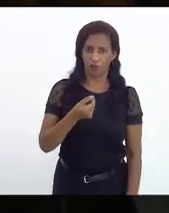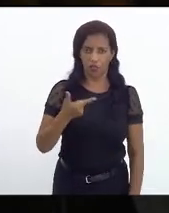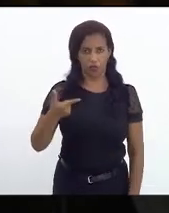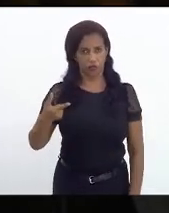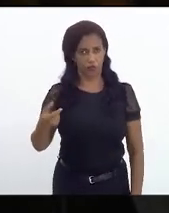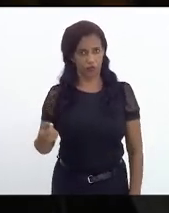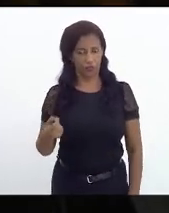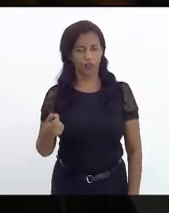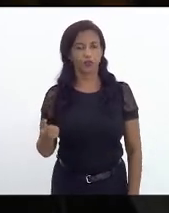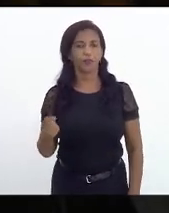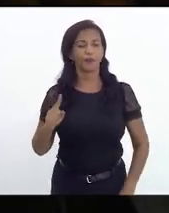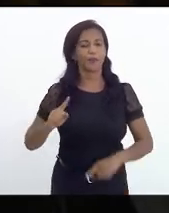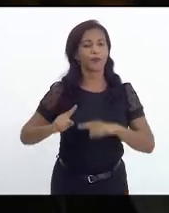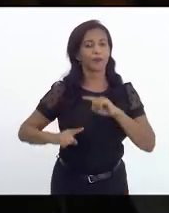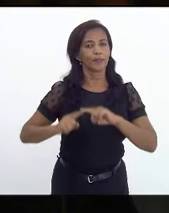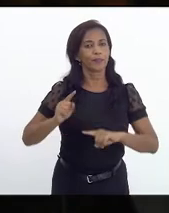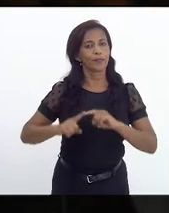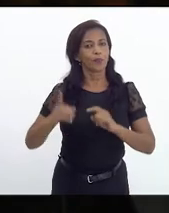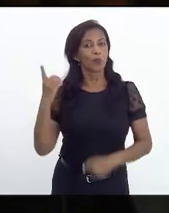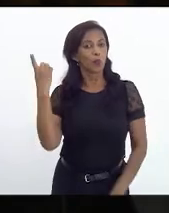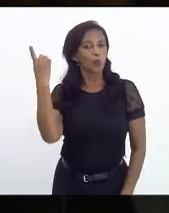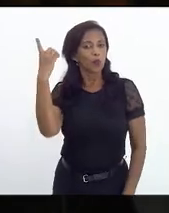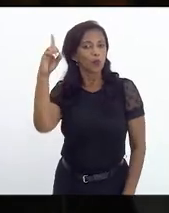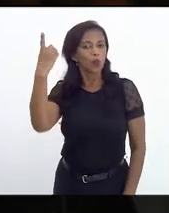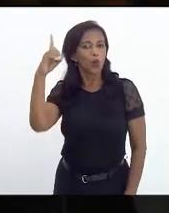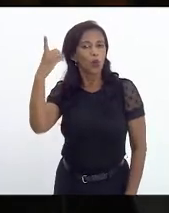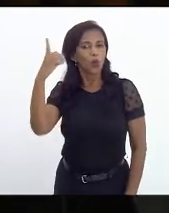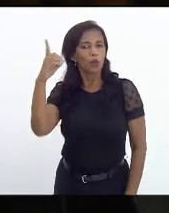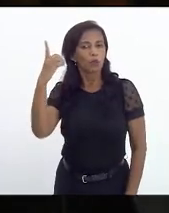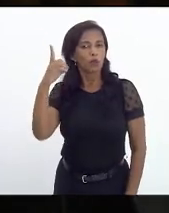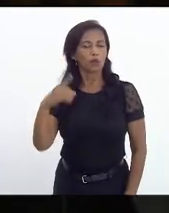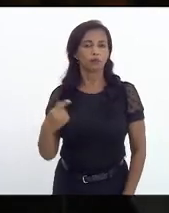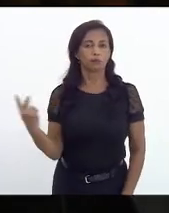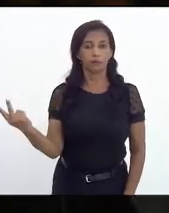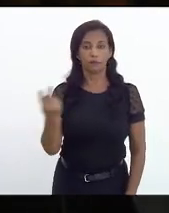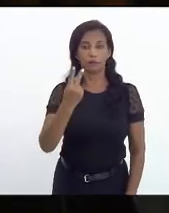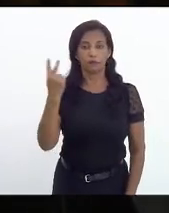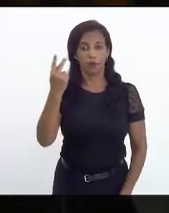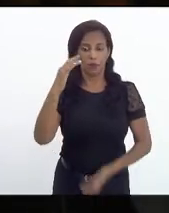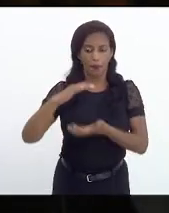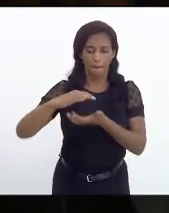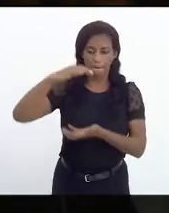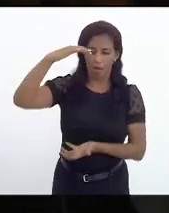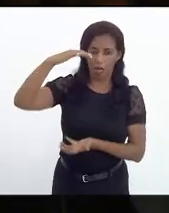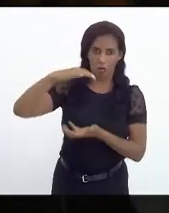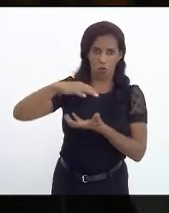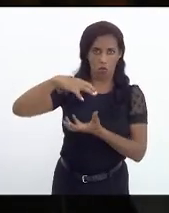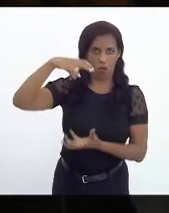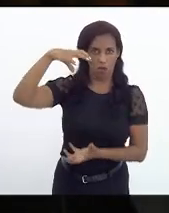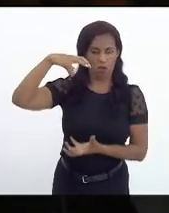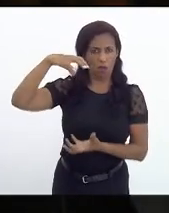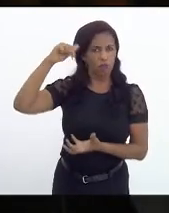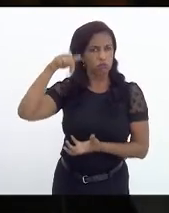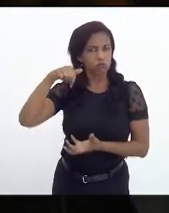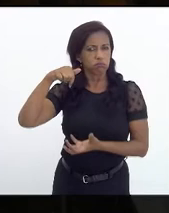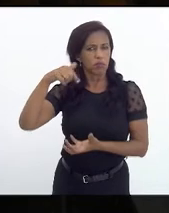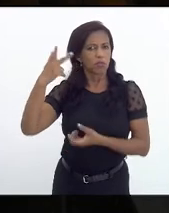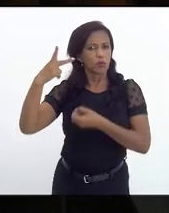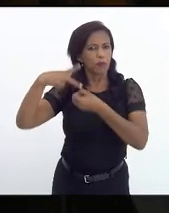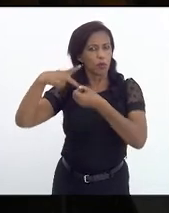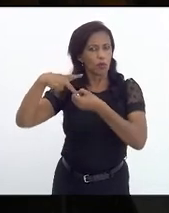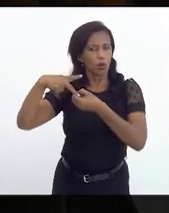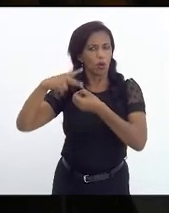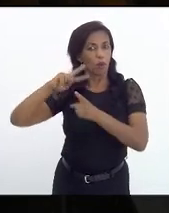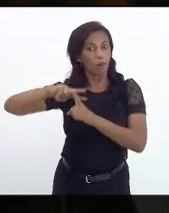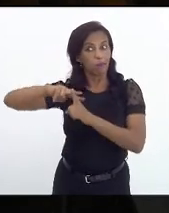o produto do dólar pelo preço do barril mais que duplicou,